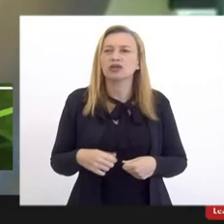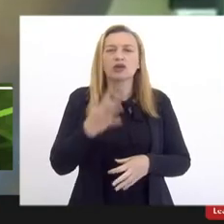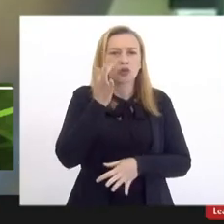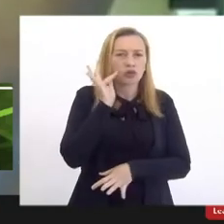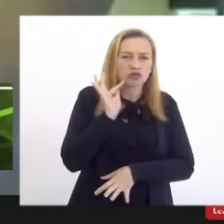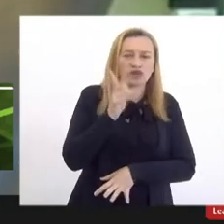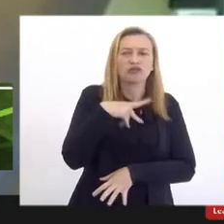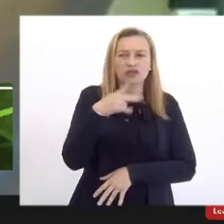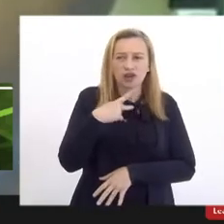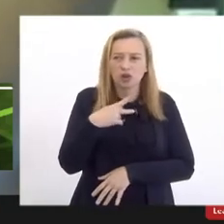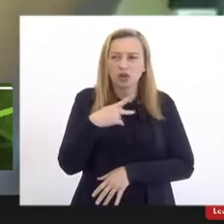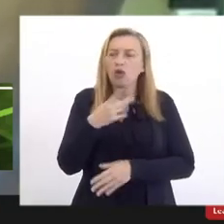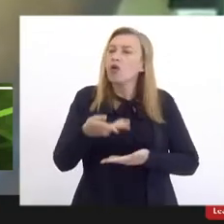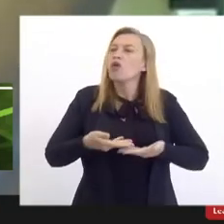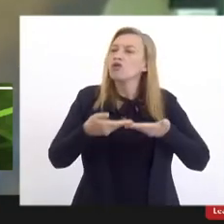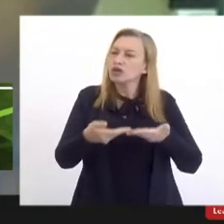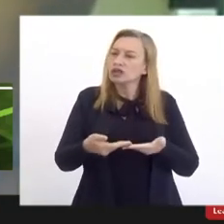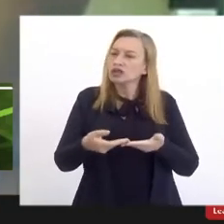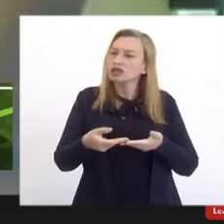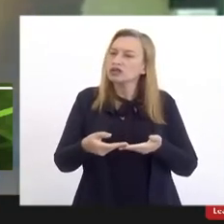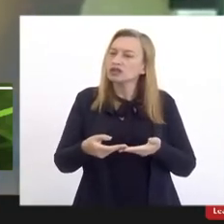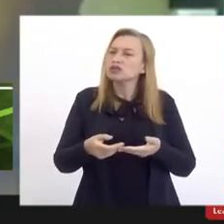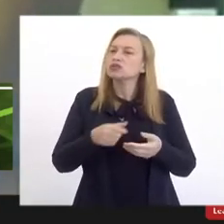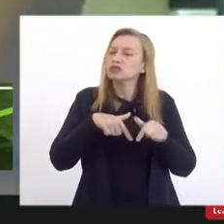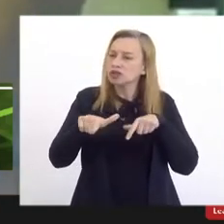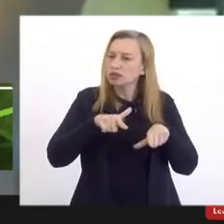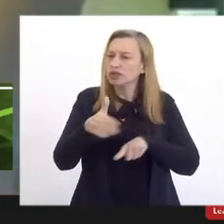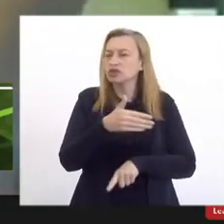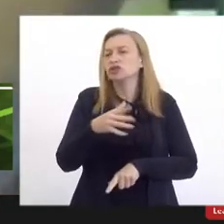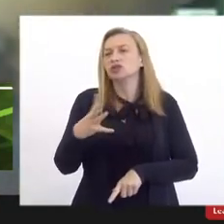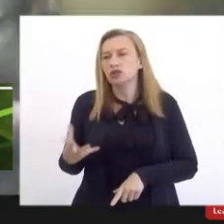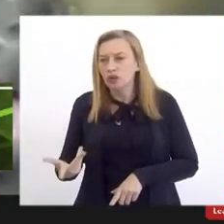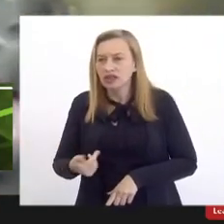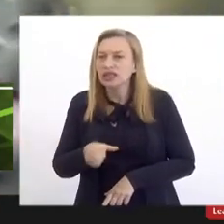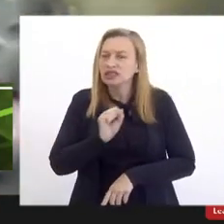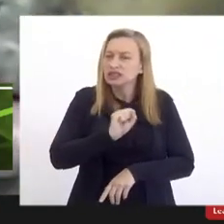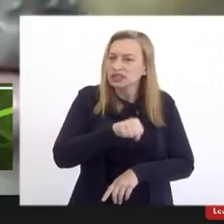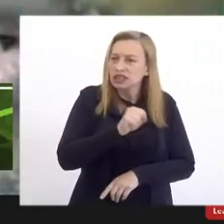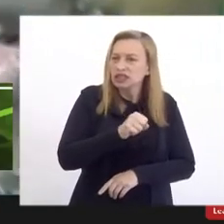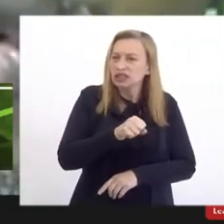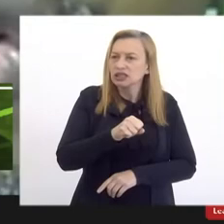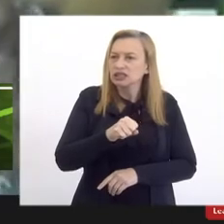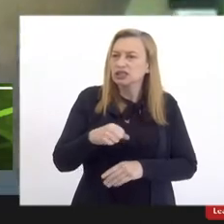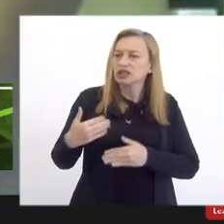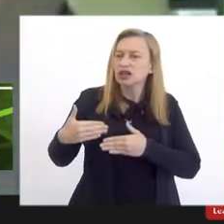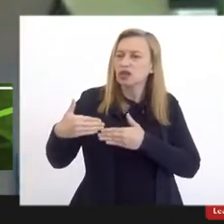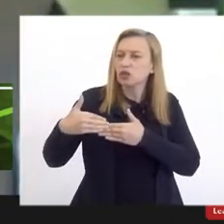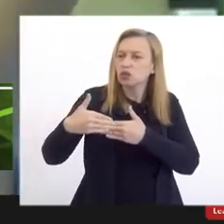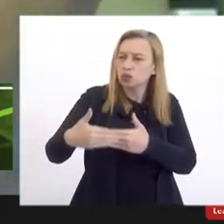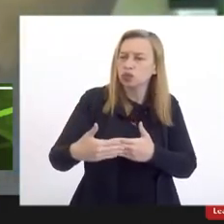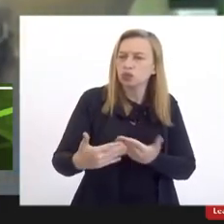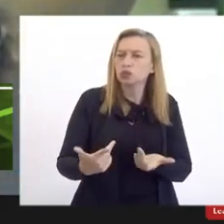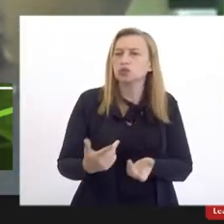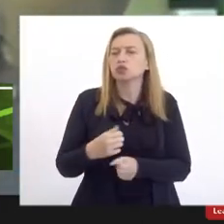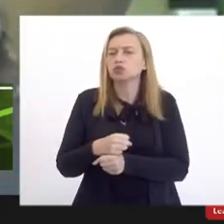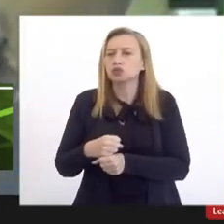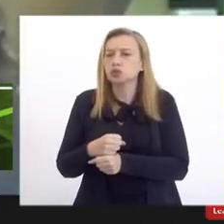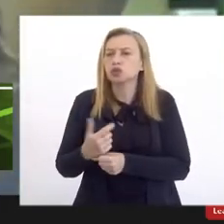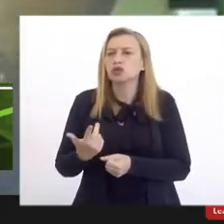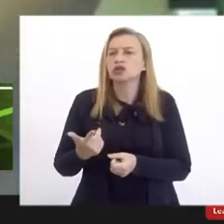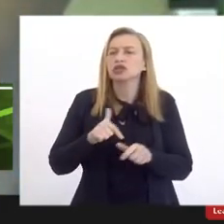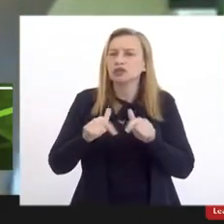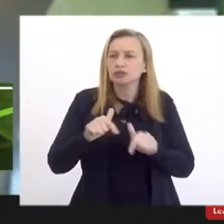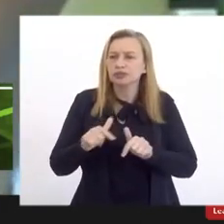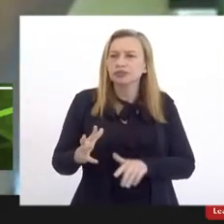colocou, ofertar, sim, serviços de qualidade. E, ao longo dos 16 anos, esse serviço de qualidade